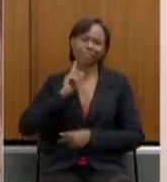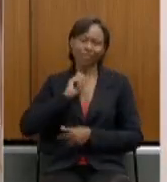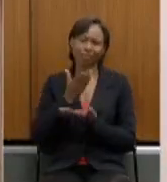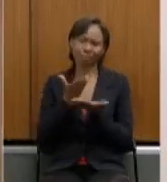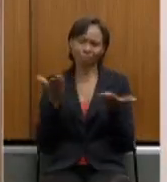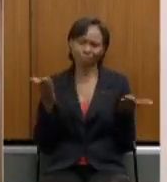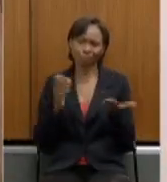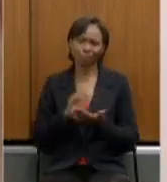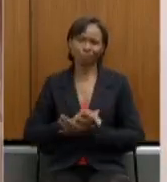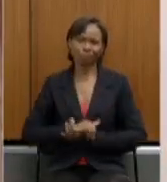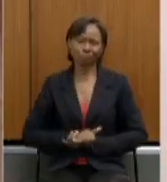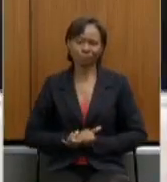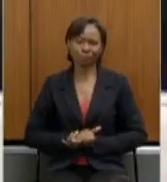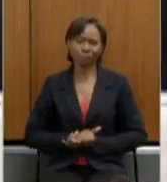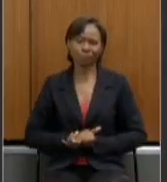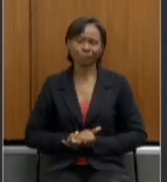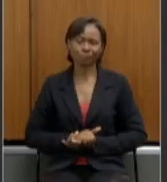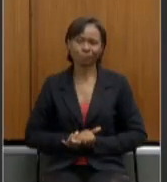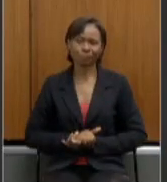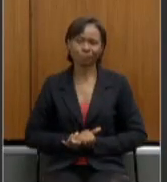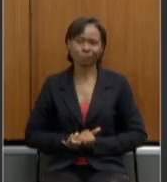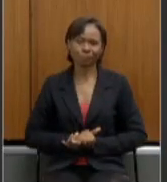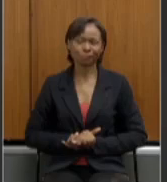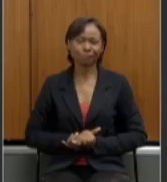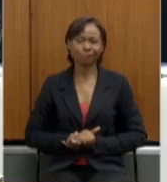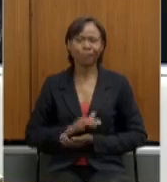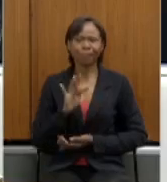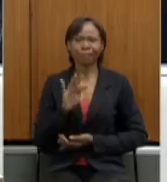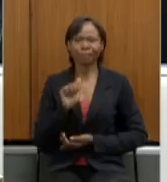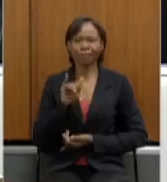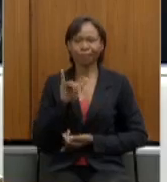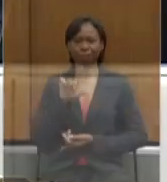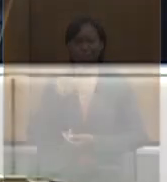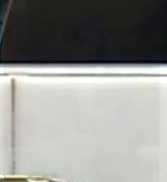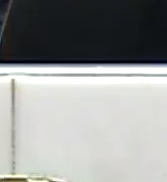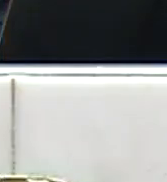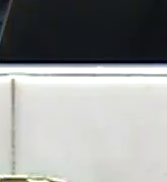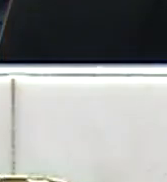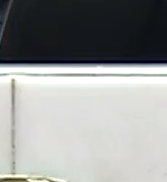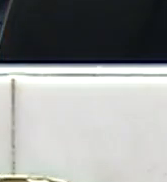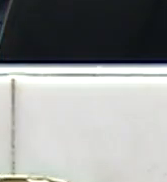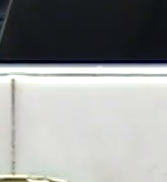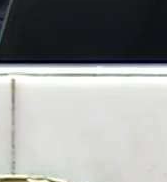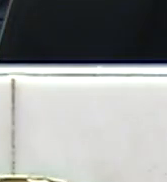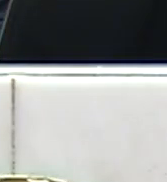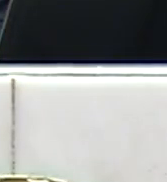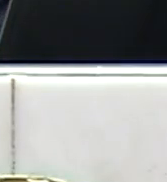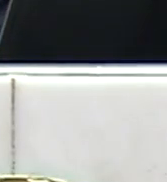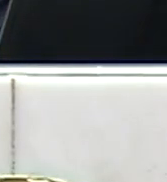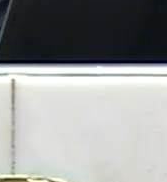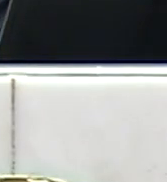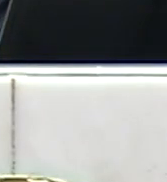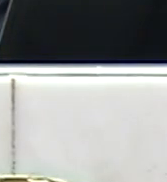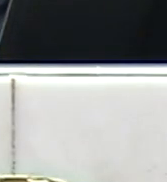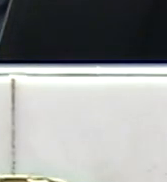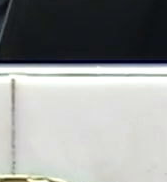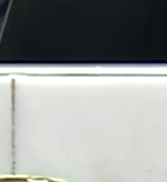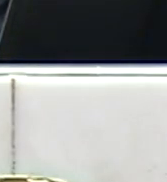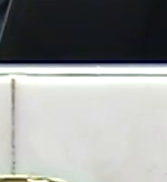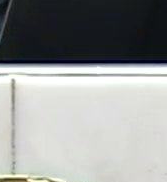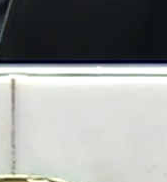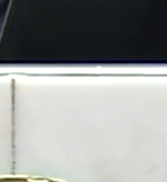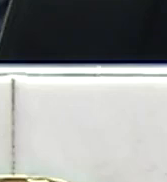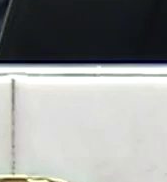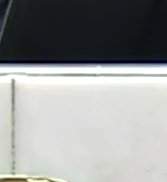muito obrigado deputada Fabiola Mansur deputado estadual pela Bahia não só pela disponibilidade de